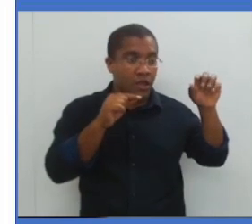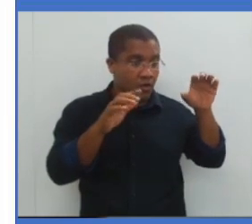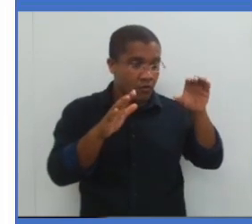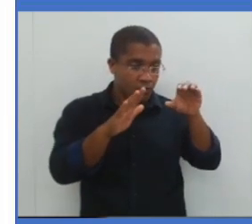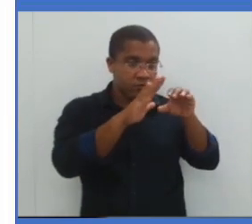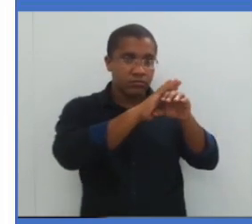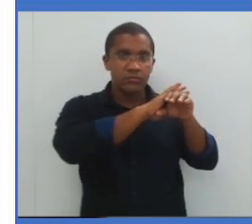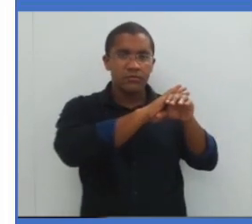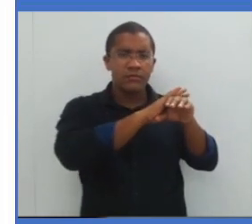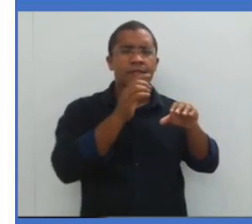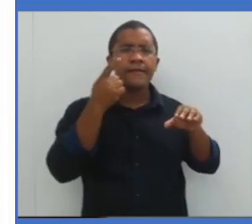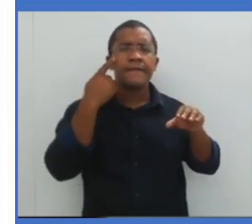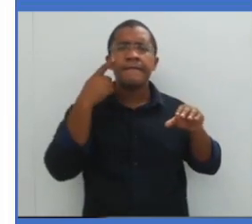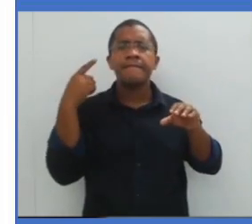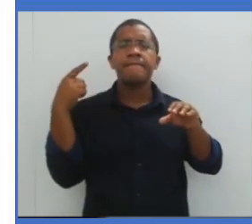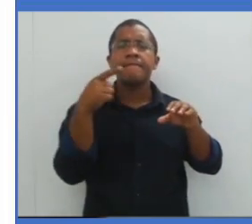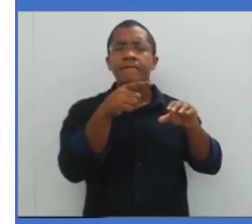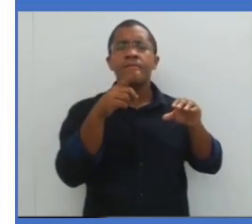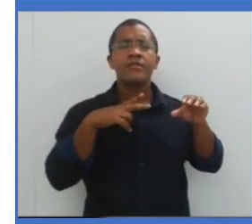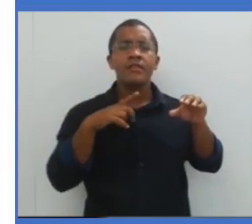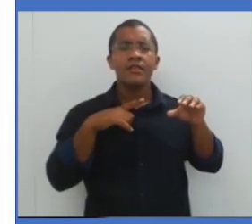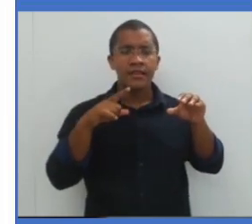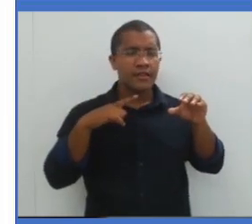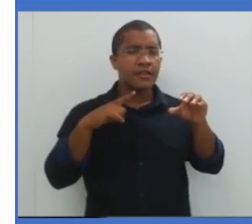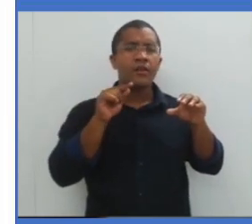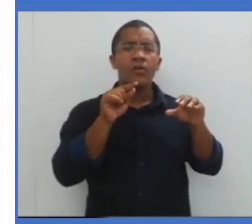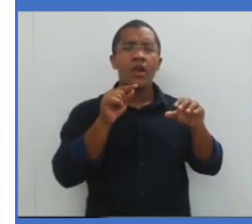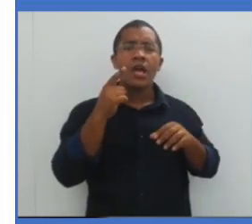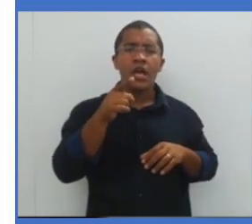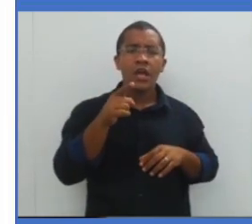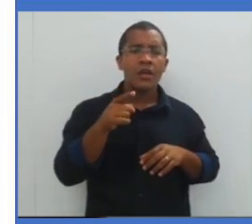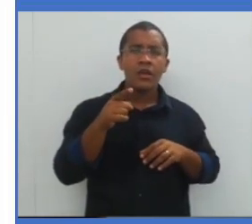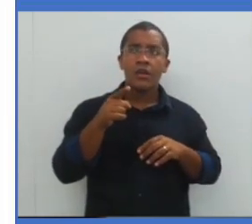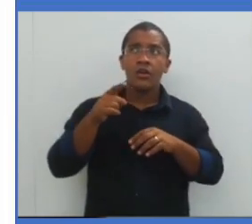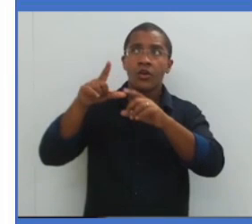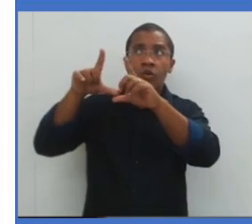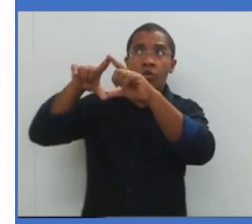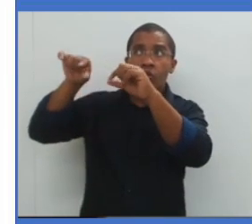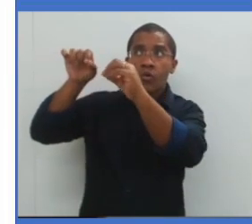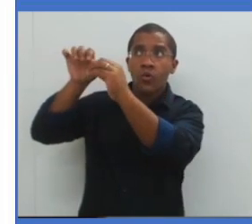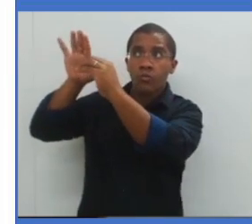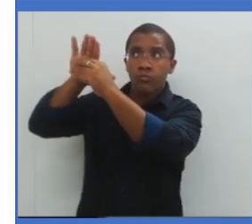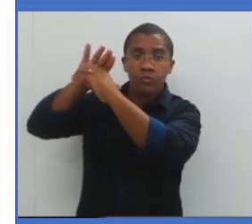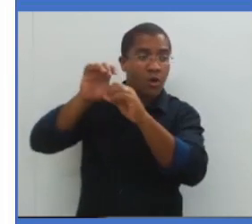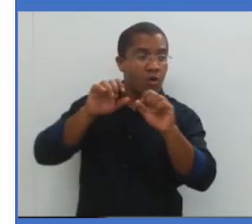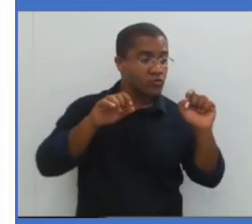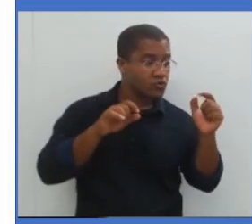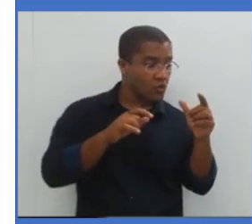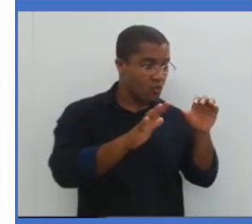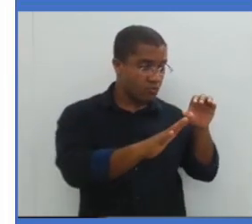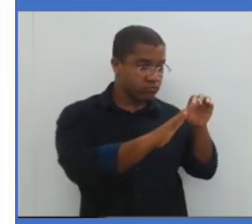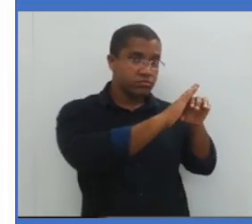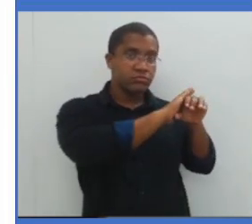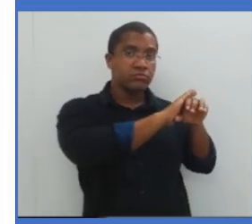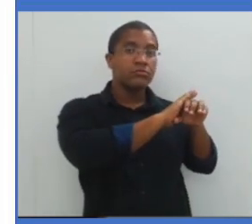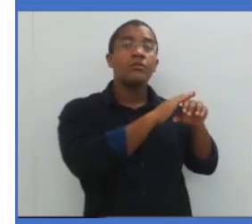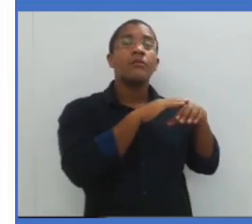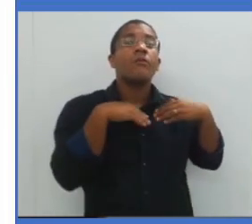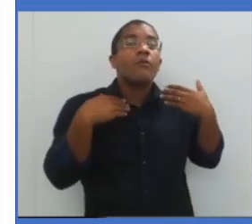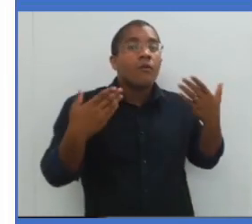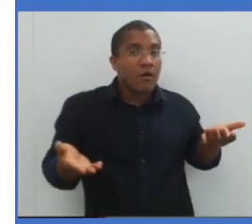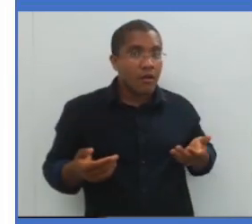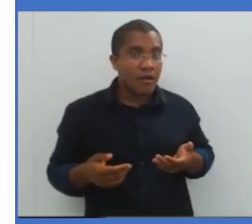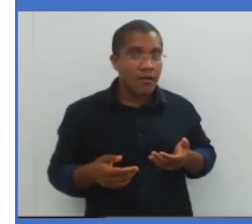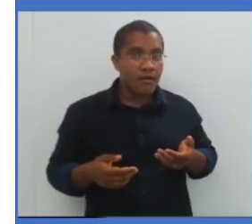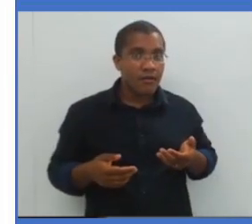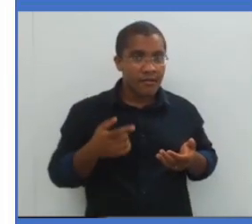você olha essa imagem, você tem que saber se é a eclipse que está ocorrendo é uma eclipse solar, ou se